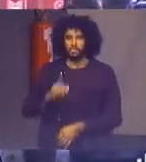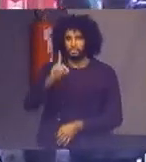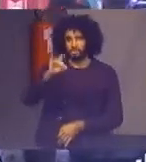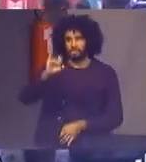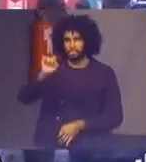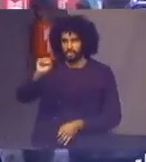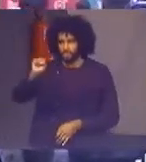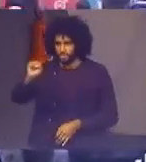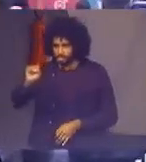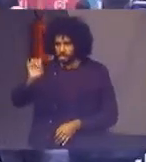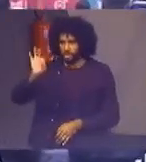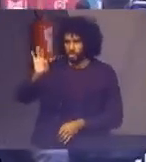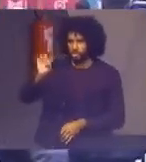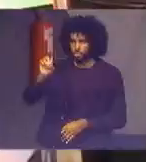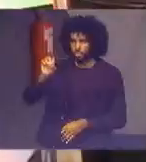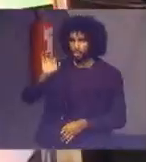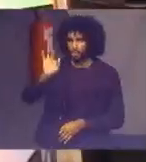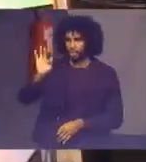Aplausos.